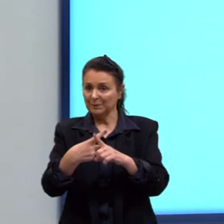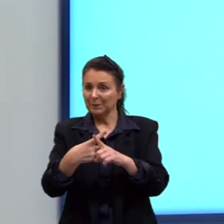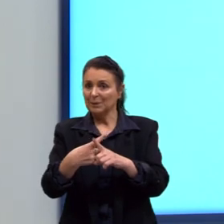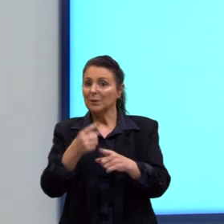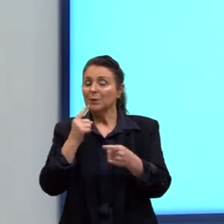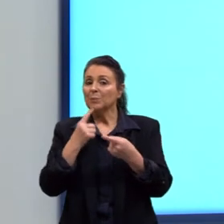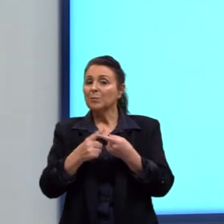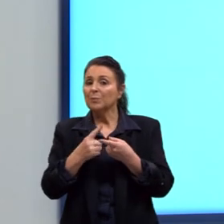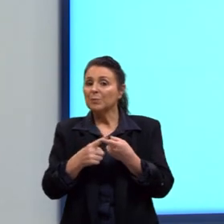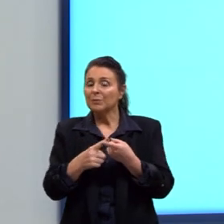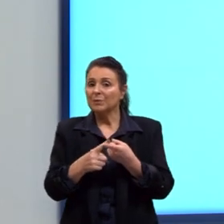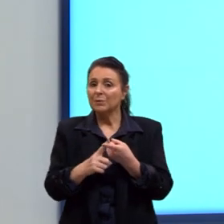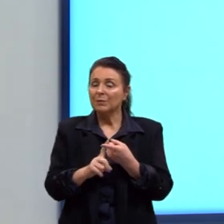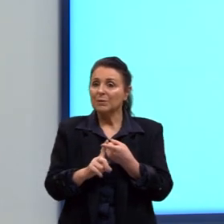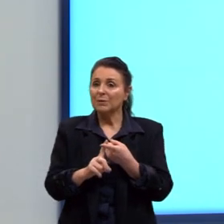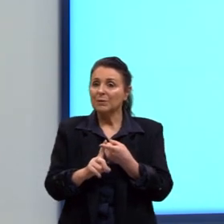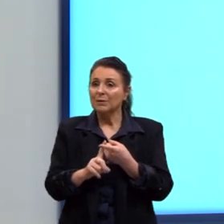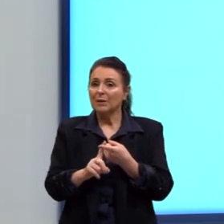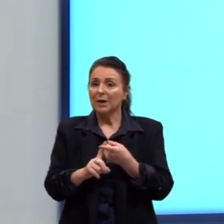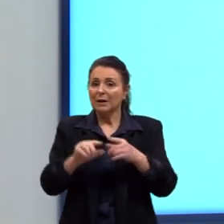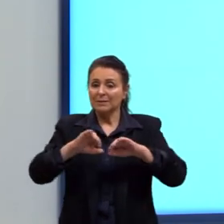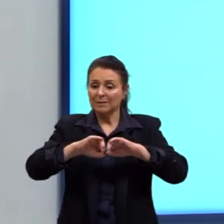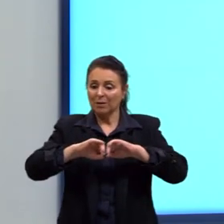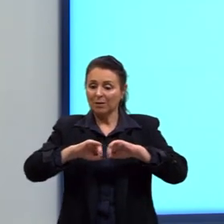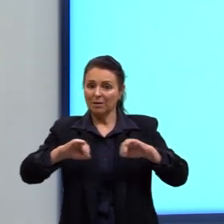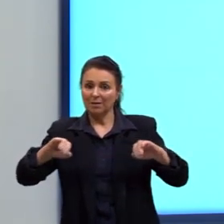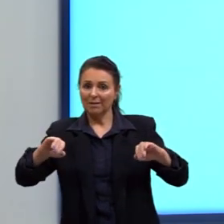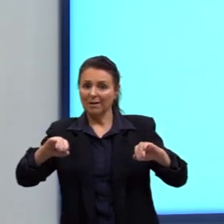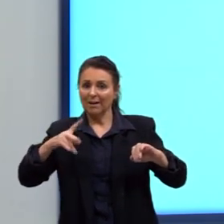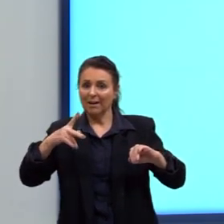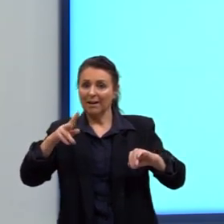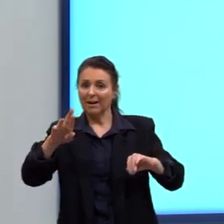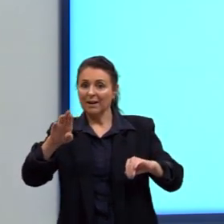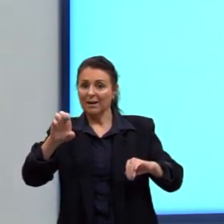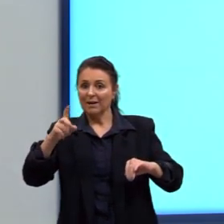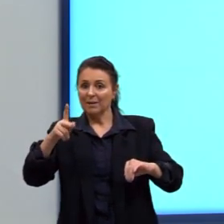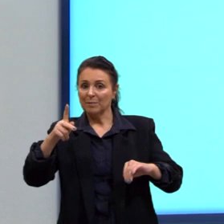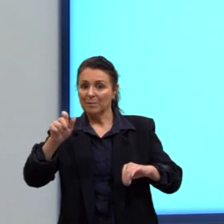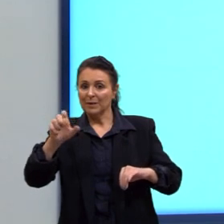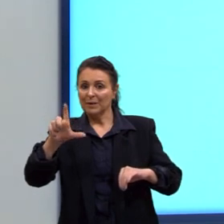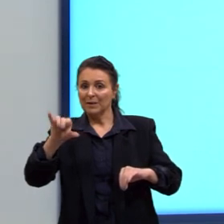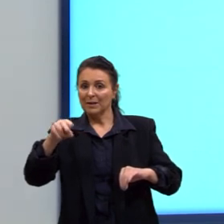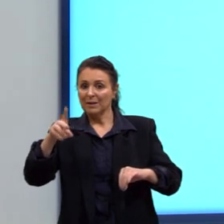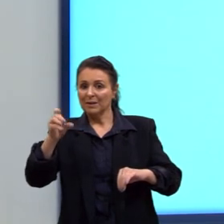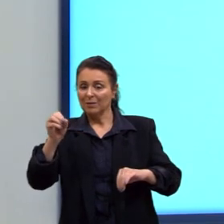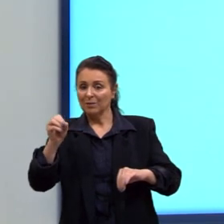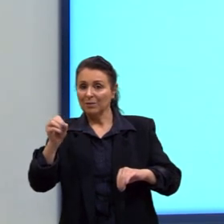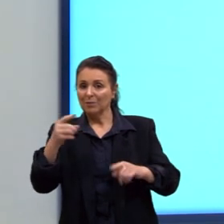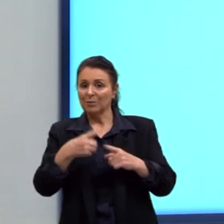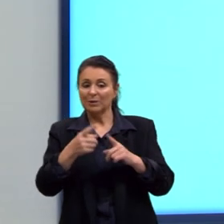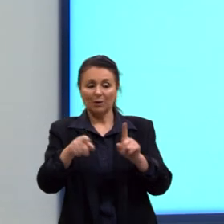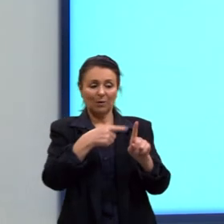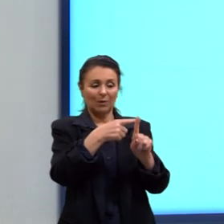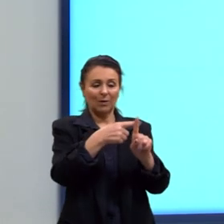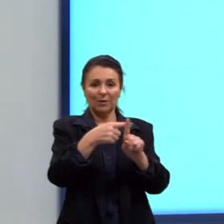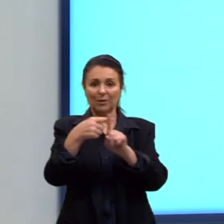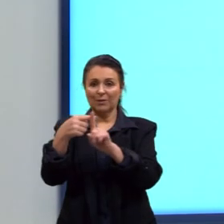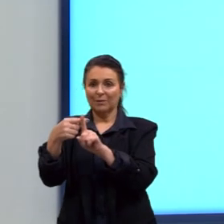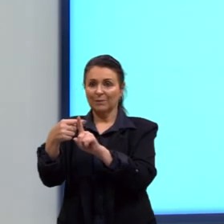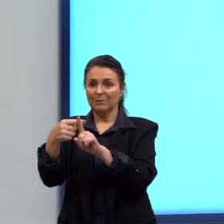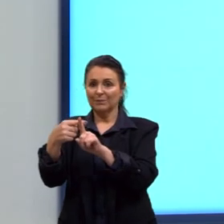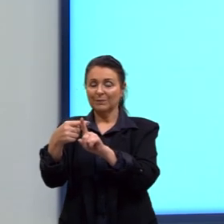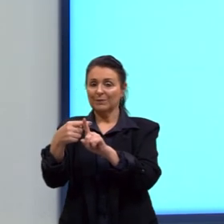Justamente porque elas estão se repelindo. Elas não querem ficar próximas, porque eu tenho duas positivas. Então, isso está